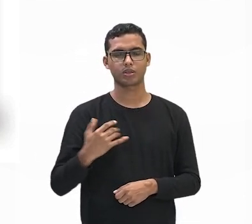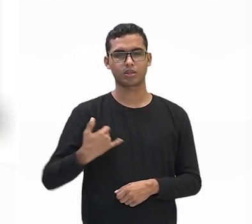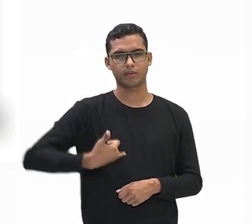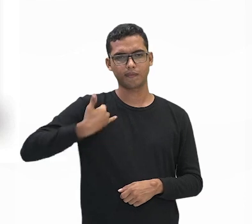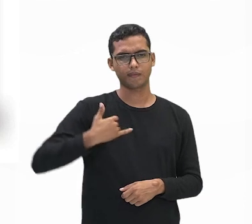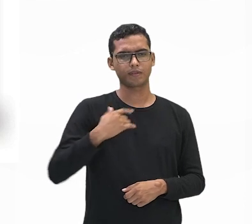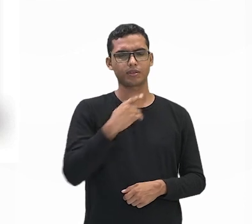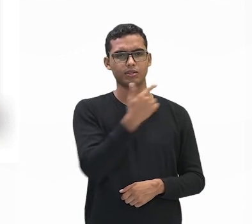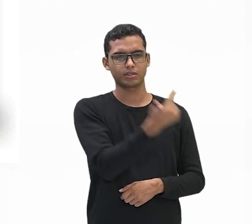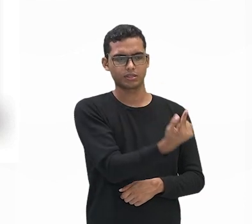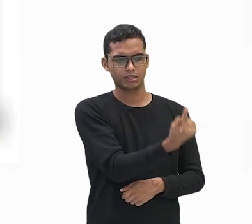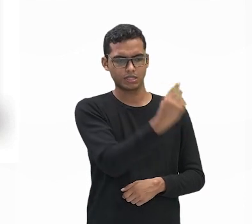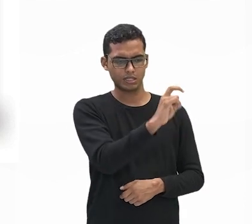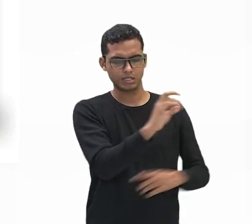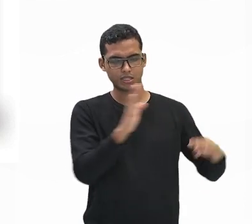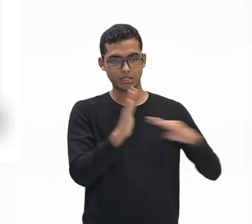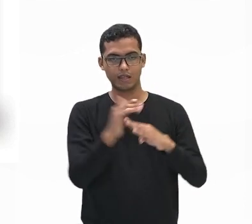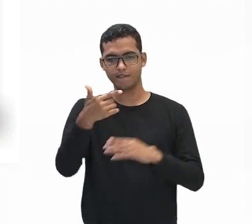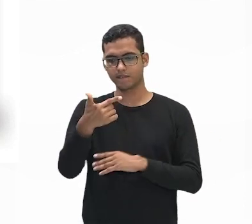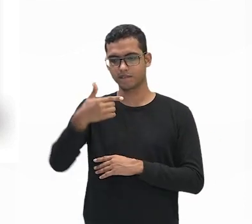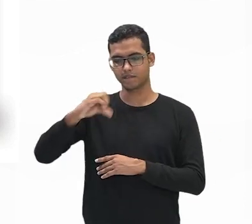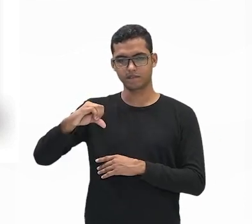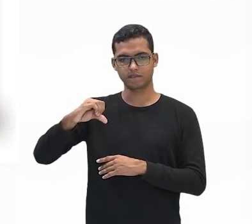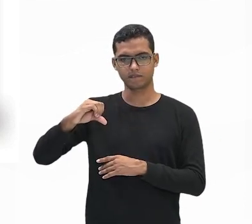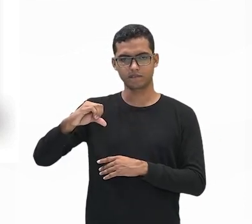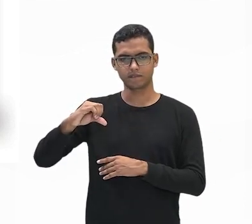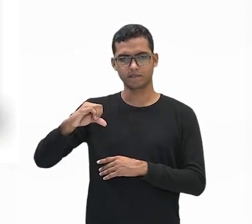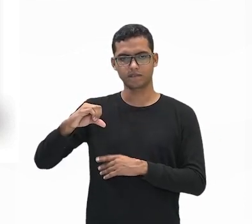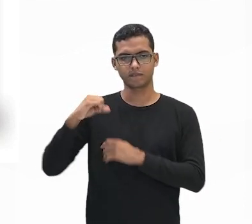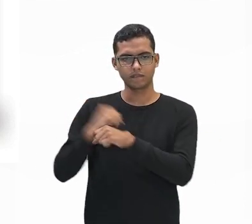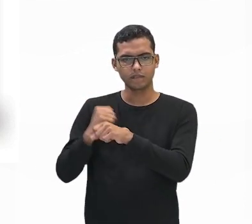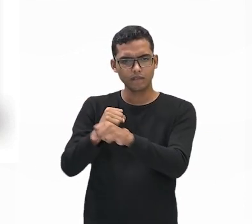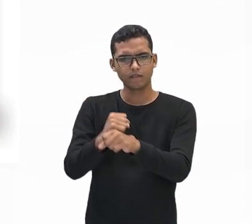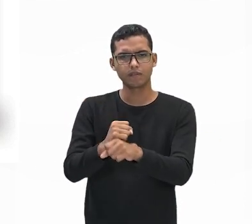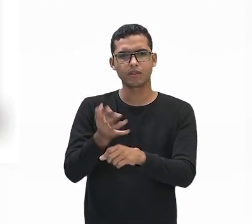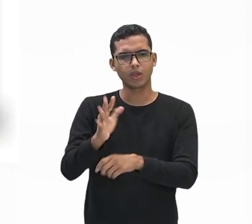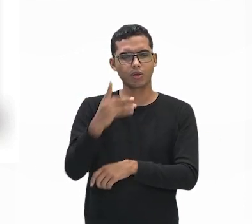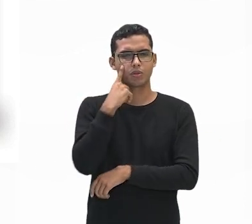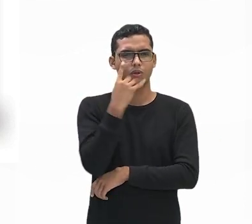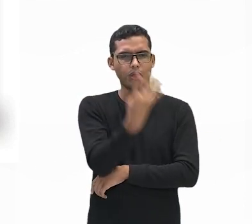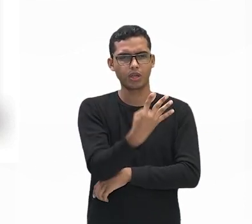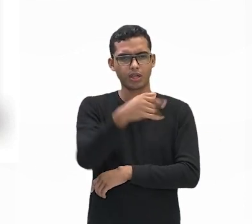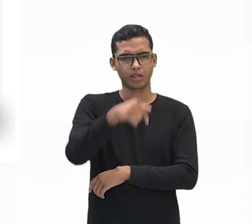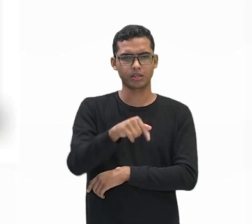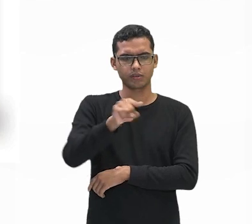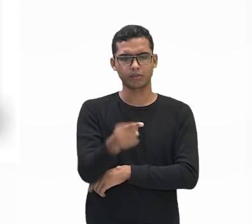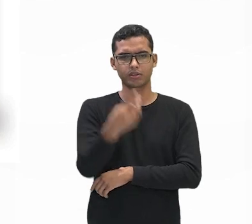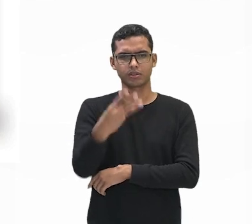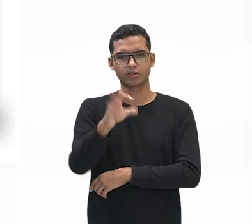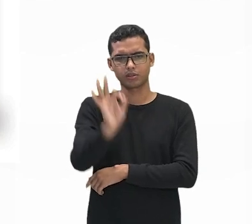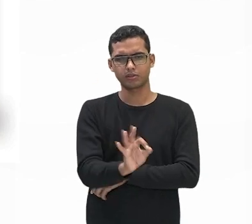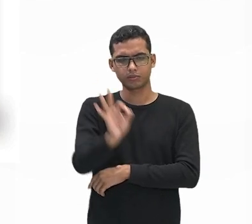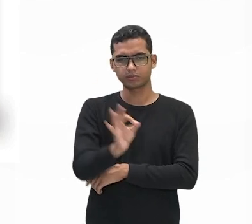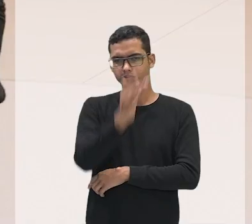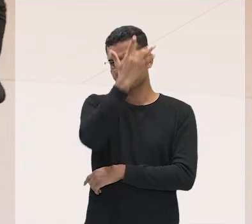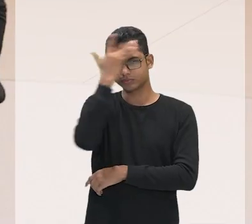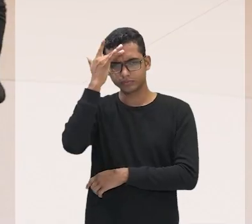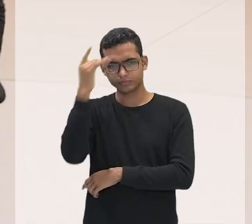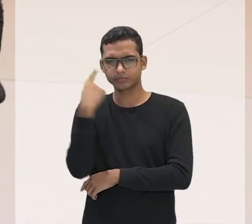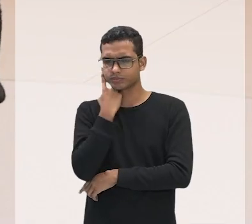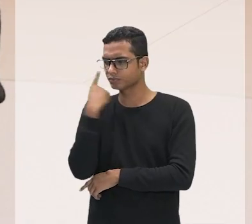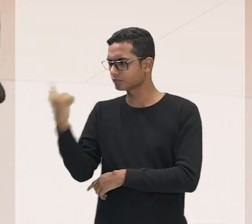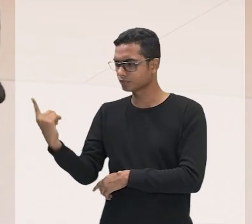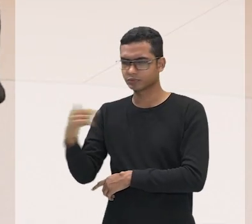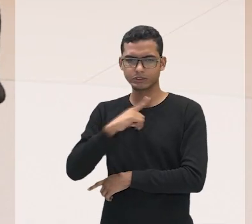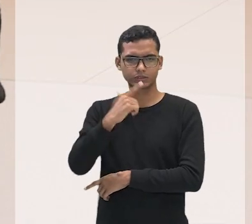dos 47,3 milhões de pessoas aí dos anos recentes do Brasil aquilo que está circulado aqui 23